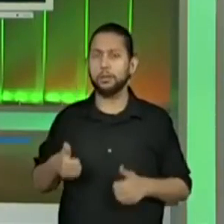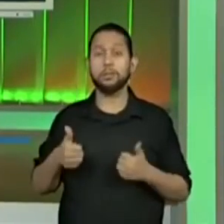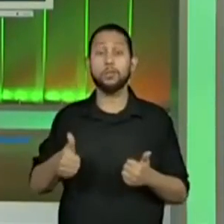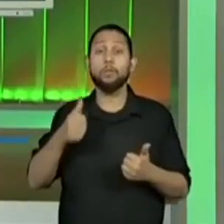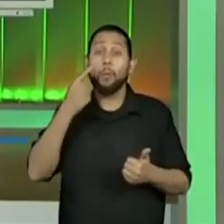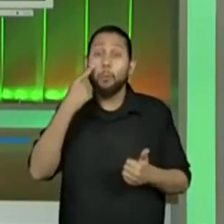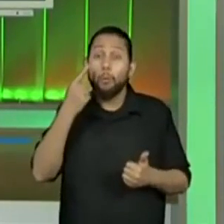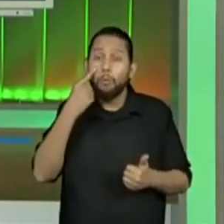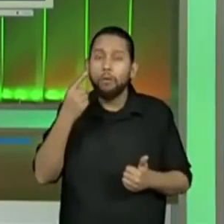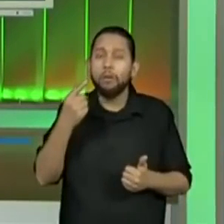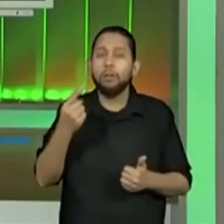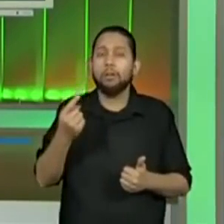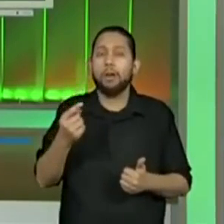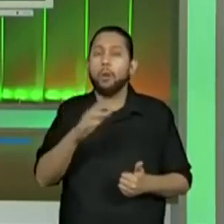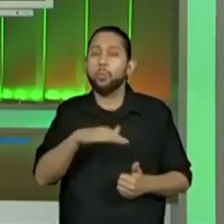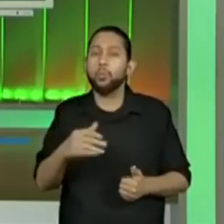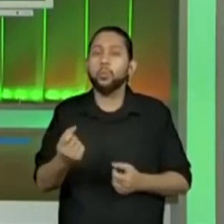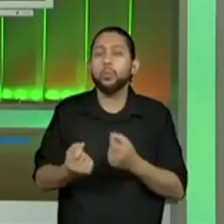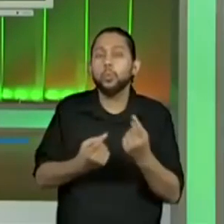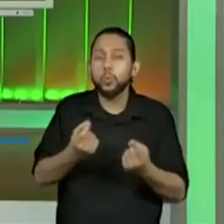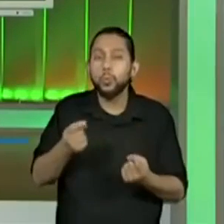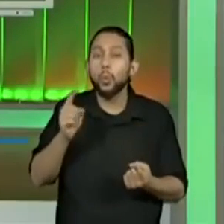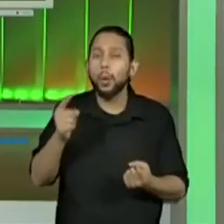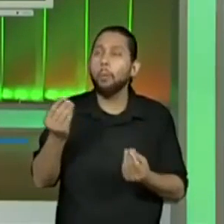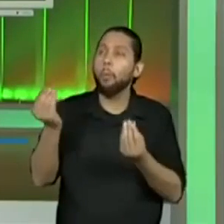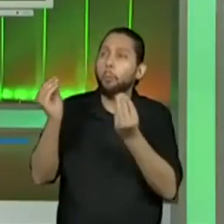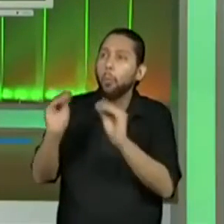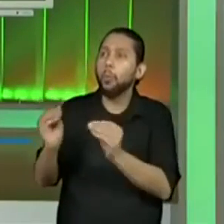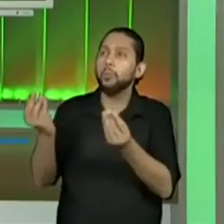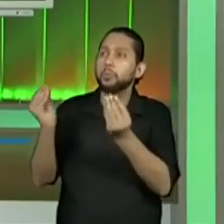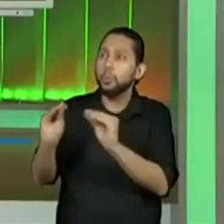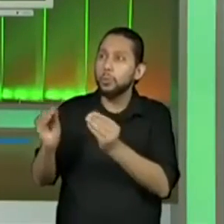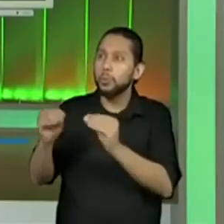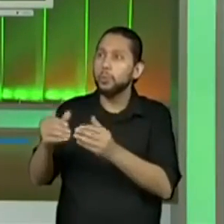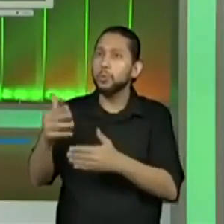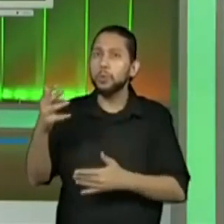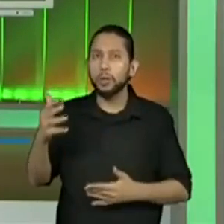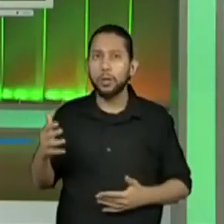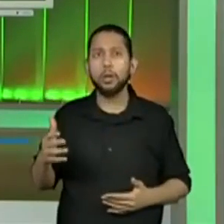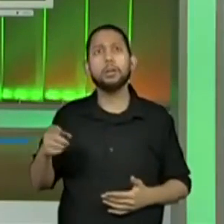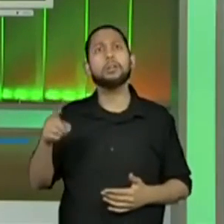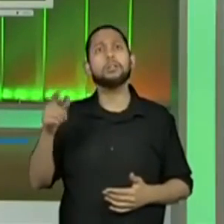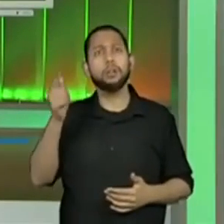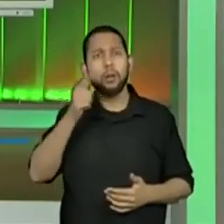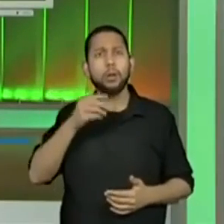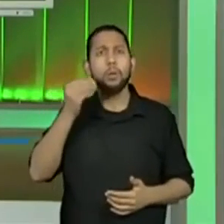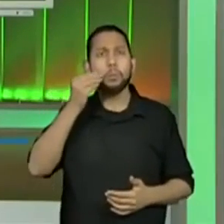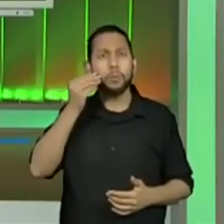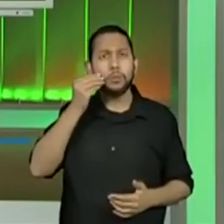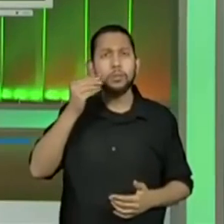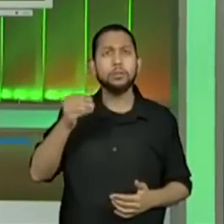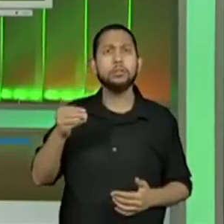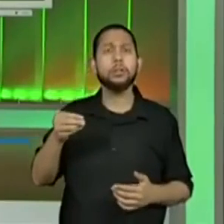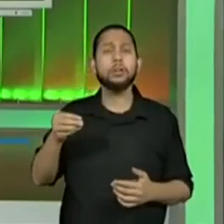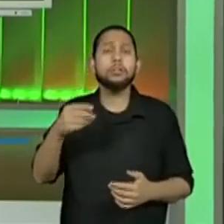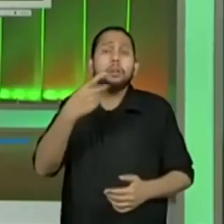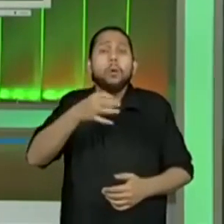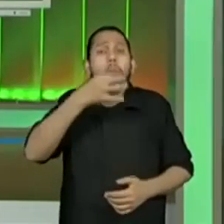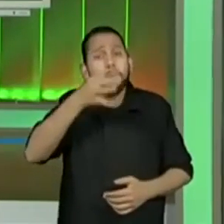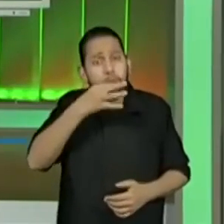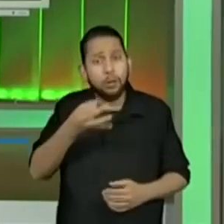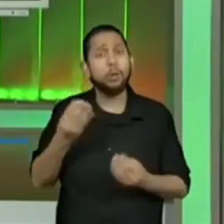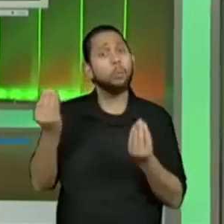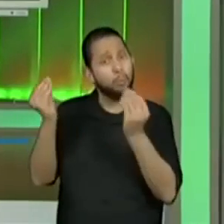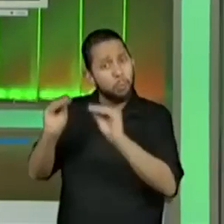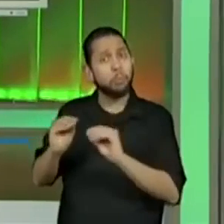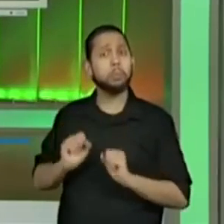se alguns estudantes estão aí agrupados em algum chat e se temos a oportunidade de saber o que eles dizem e pensam por